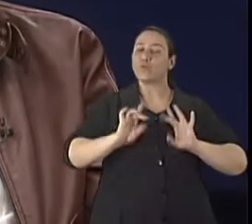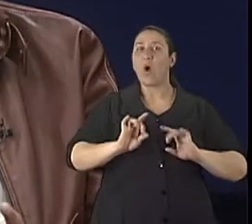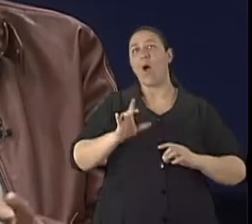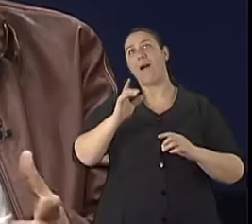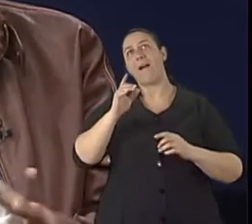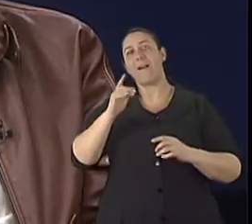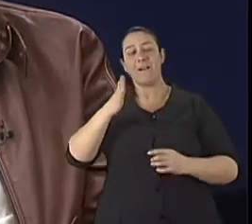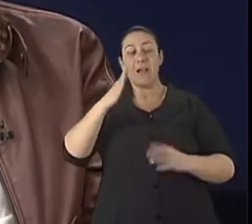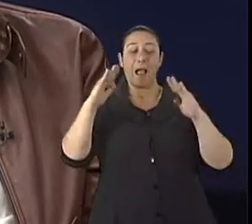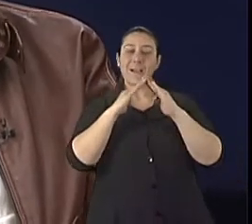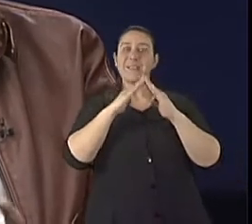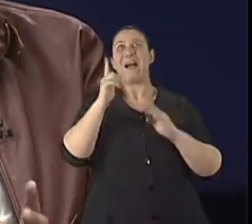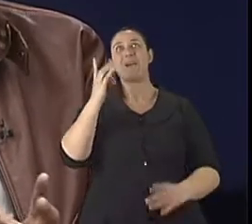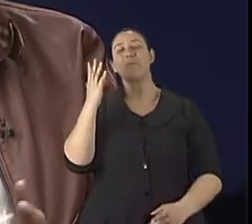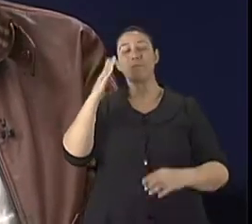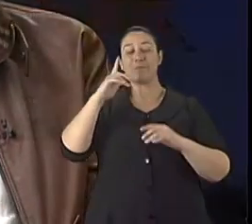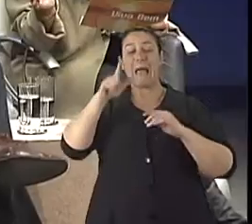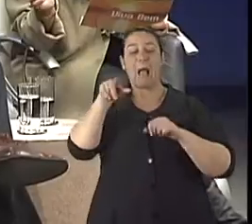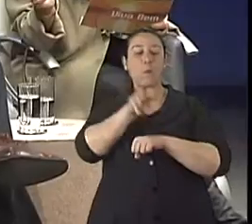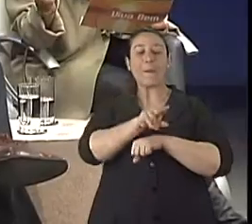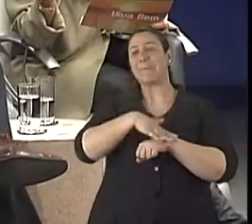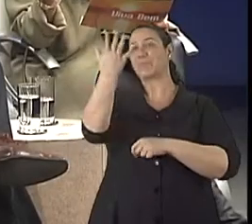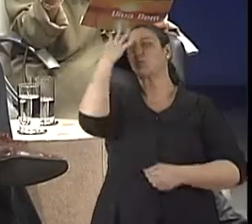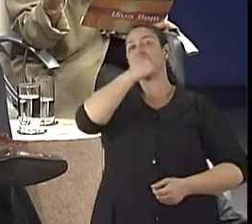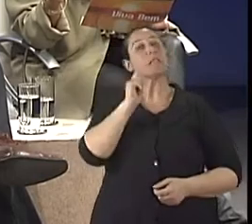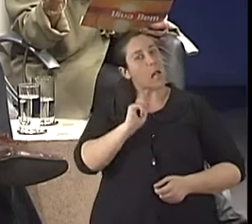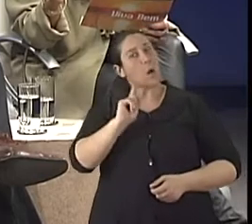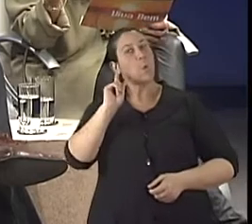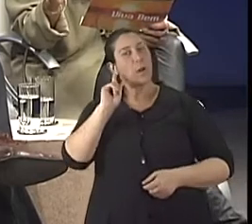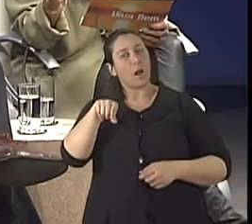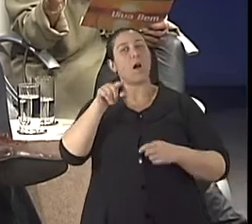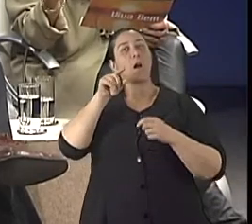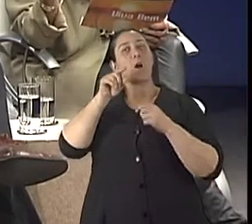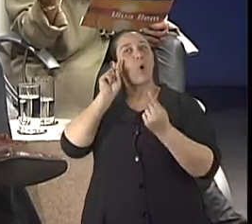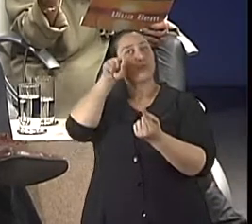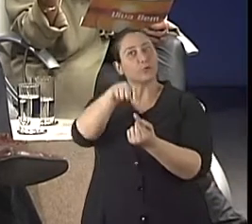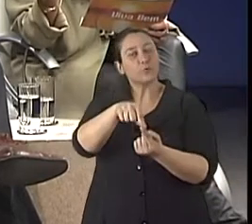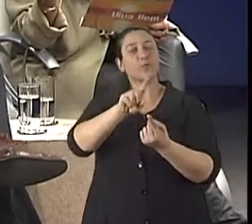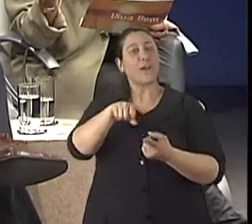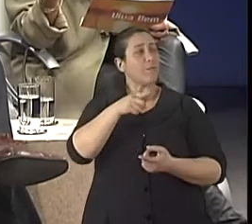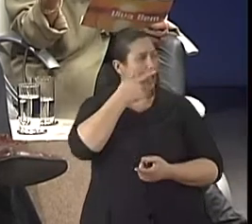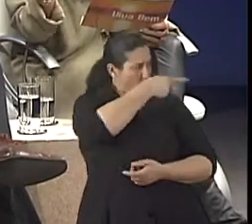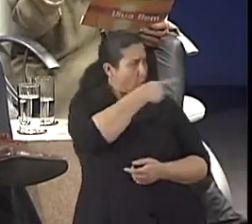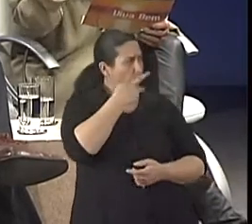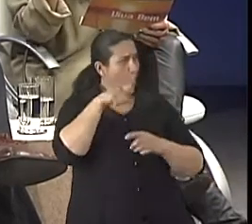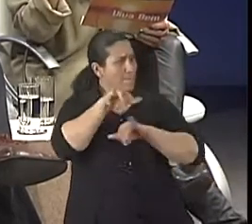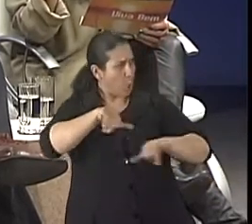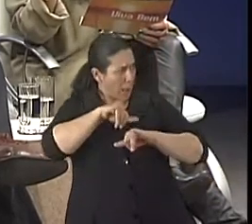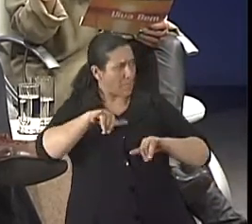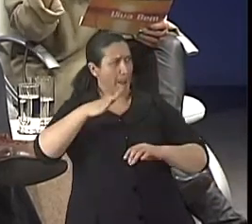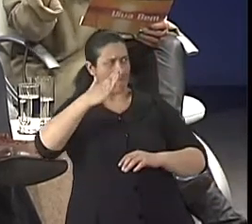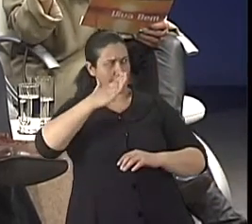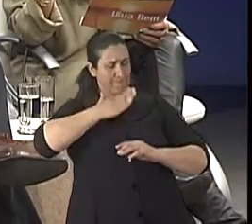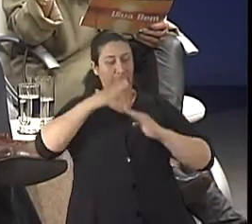com que a cidade se torne mais bonita e mais segura. E quando diz a minha calçada, eu cuido, eu curto, é assim, é a minha